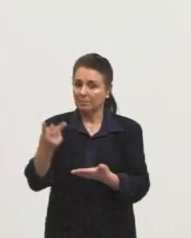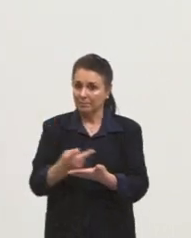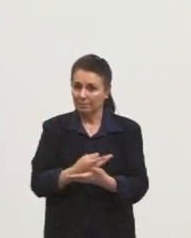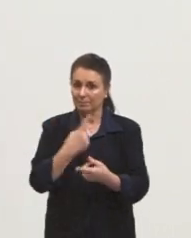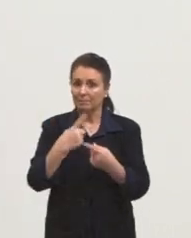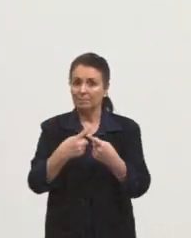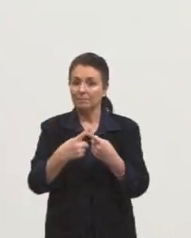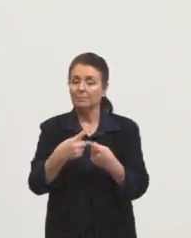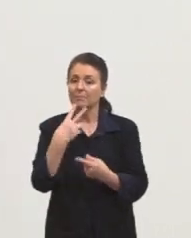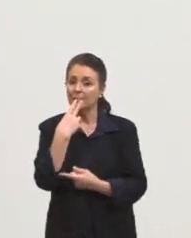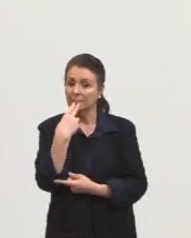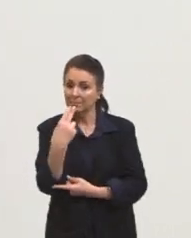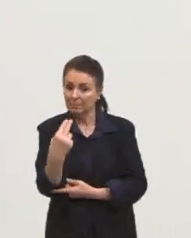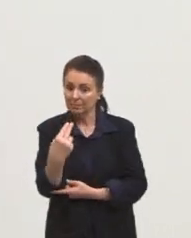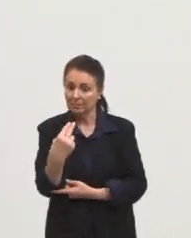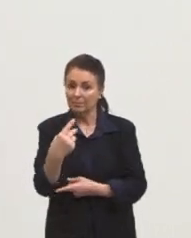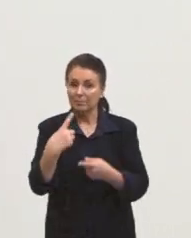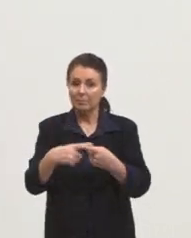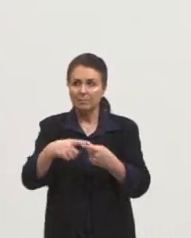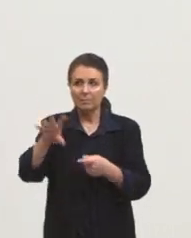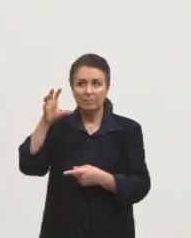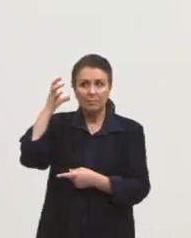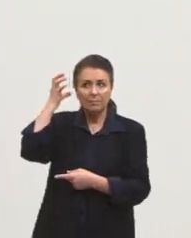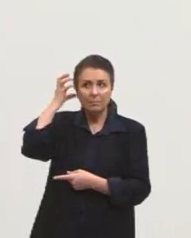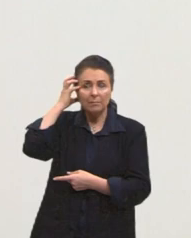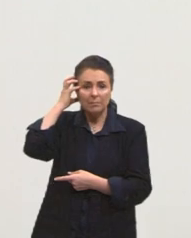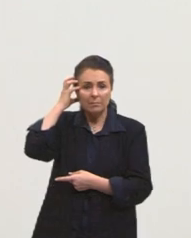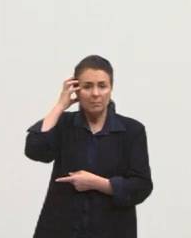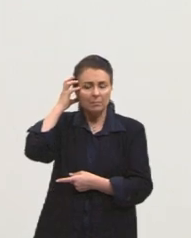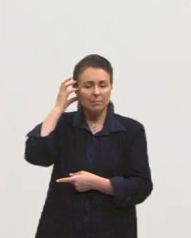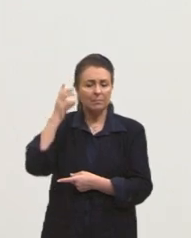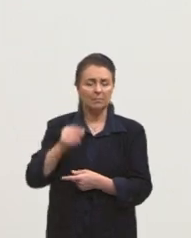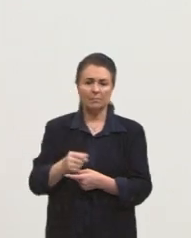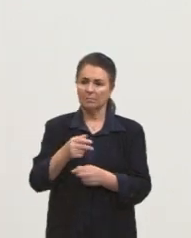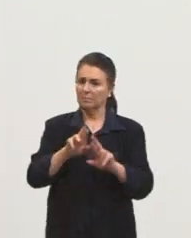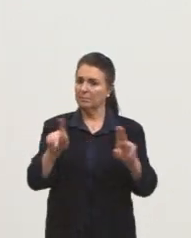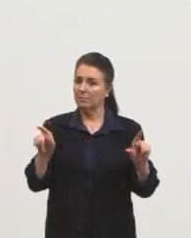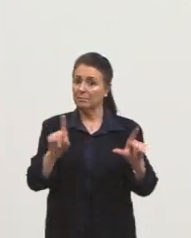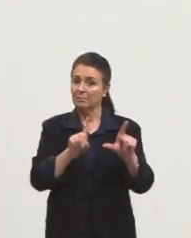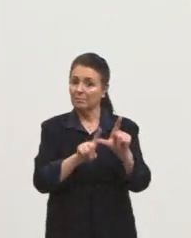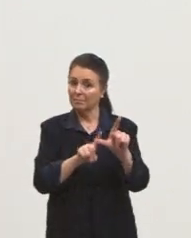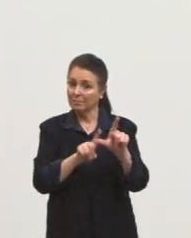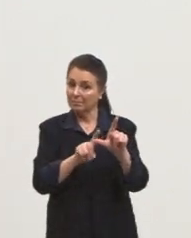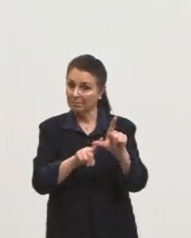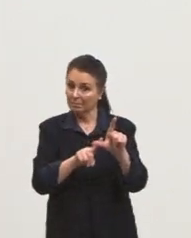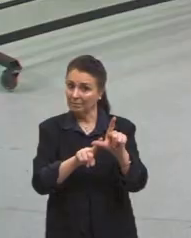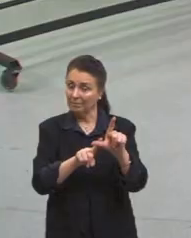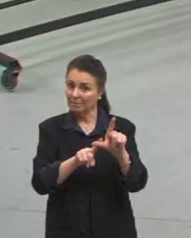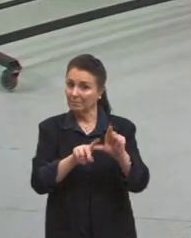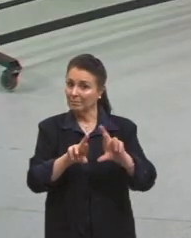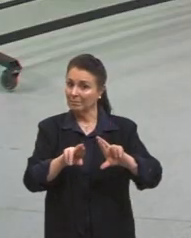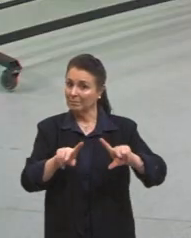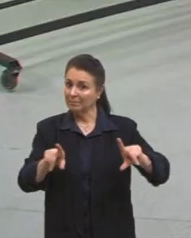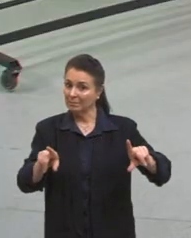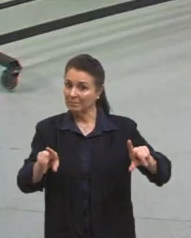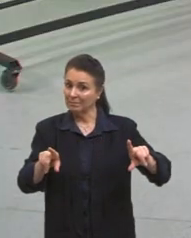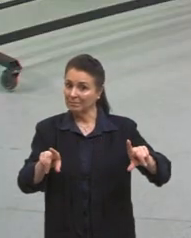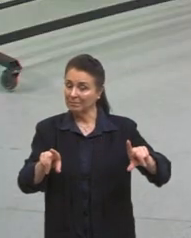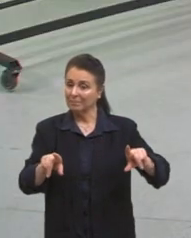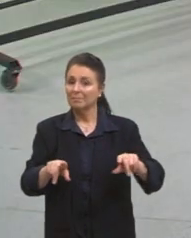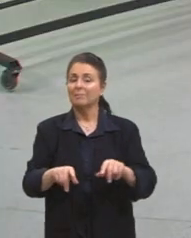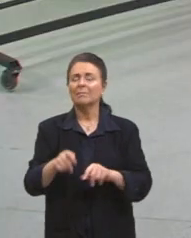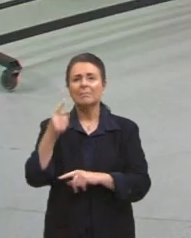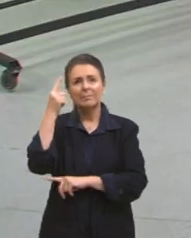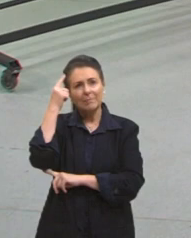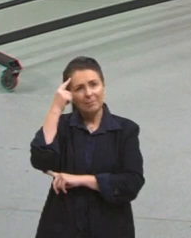calcanhar. A pronúncia, às vezes, é igualzinha, só que a grafia é diferente, não é assim, professor? Exatamente. Então, quando a gente para para pensar, a